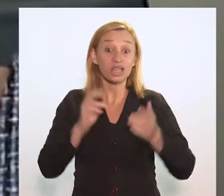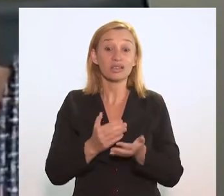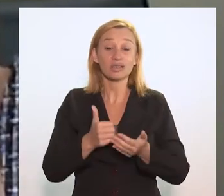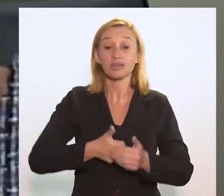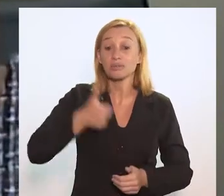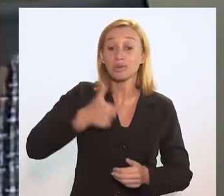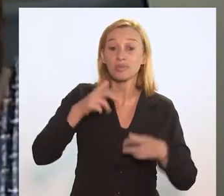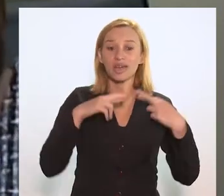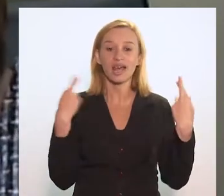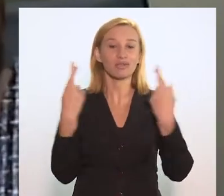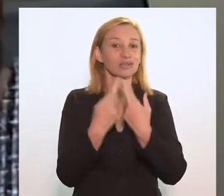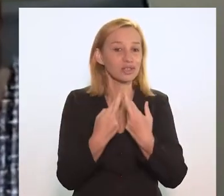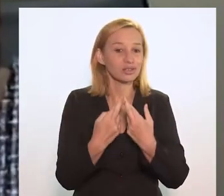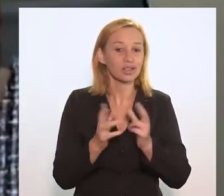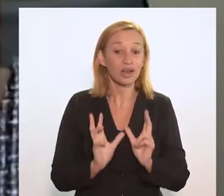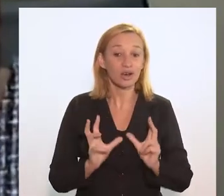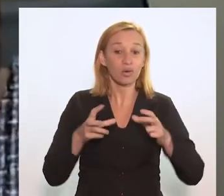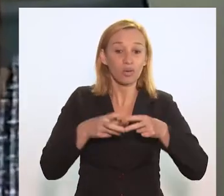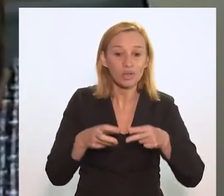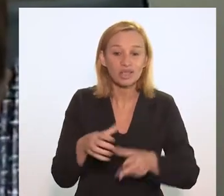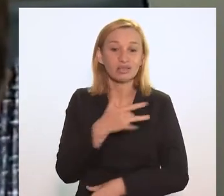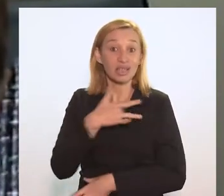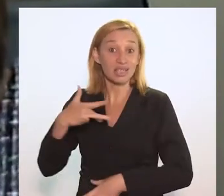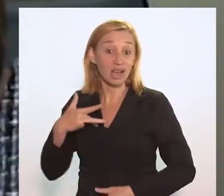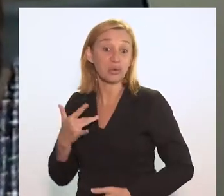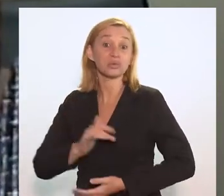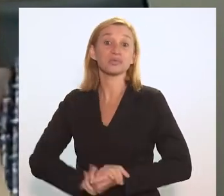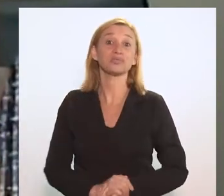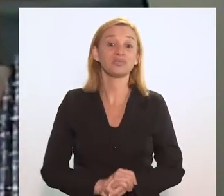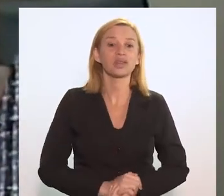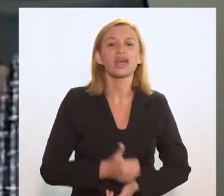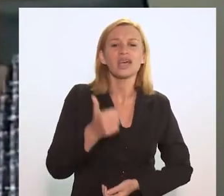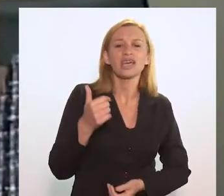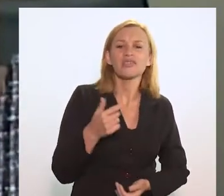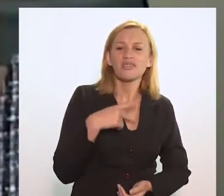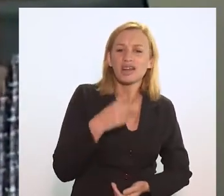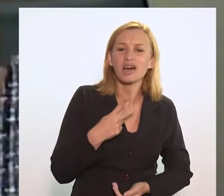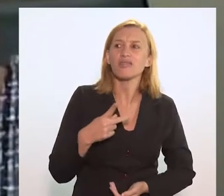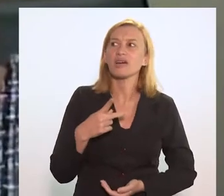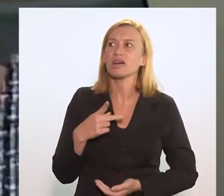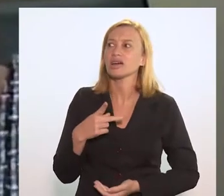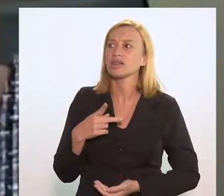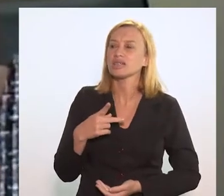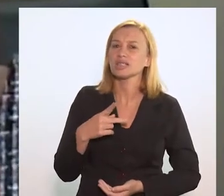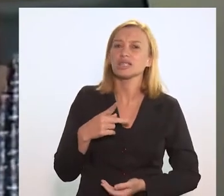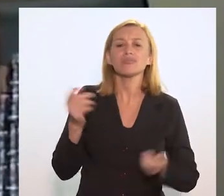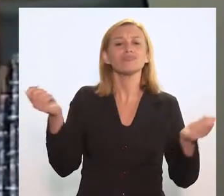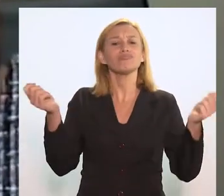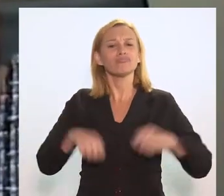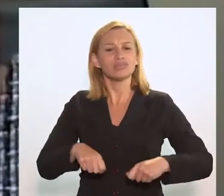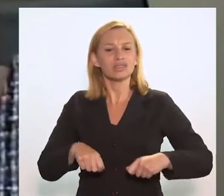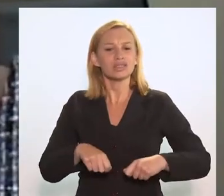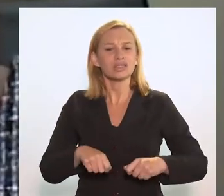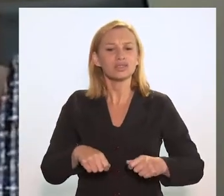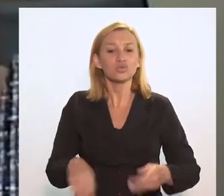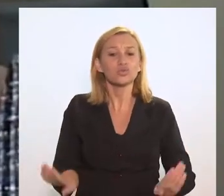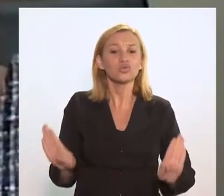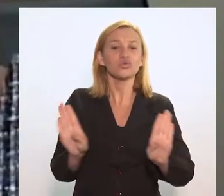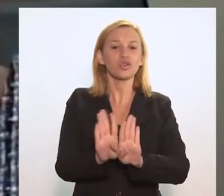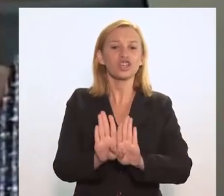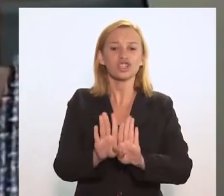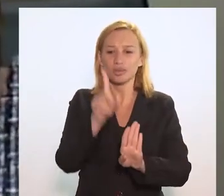partir da primeira audiência da Comissão de Saúde, a qual eu preciso, que tratava da possibilidade do